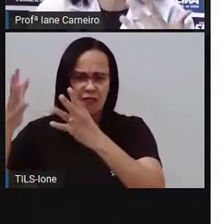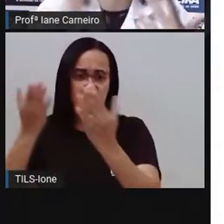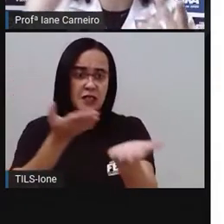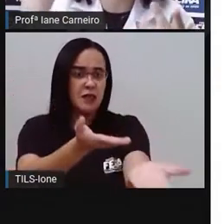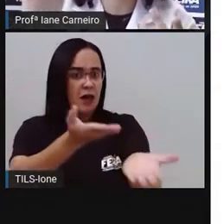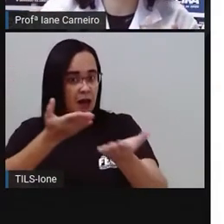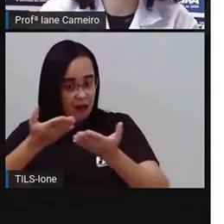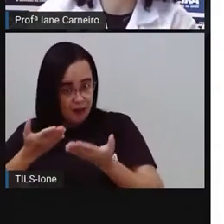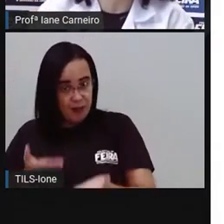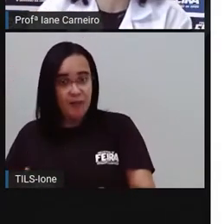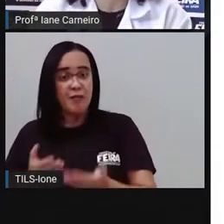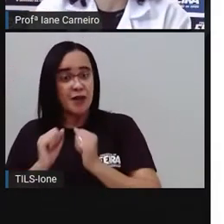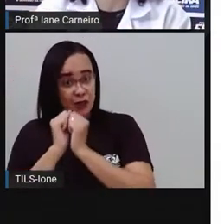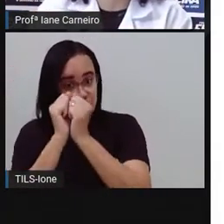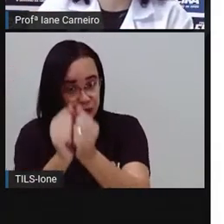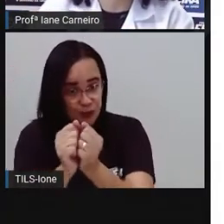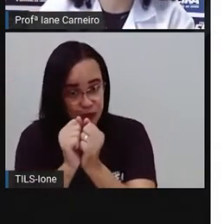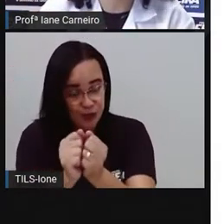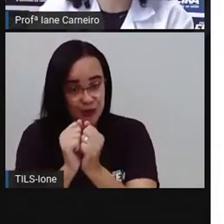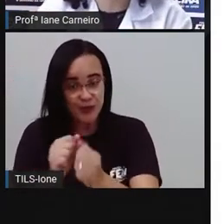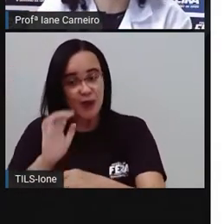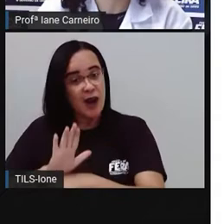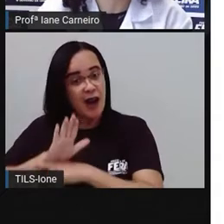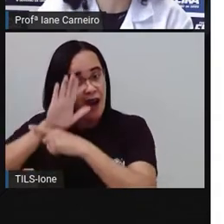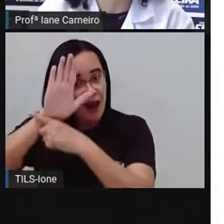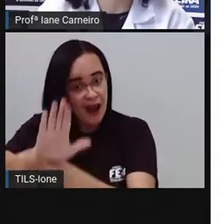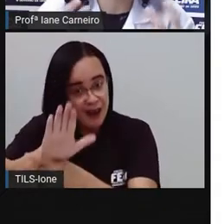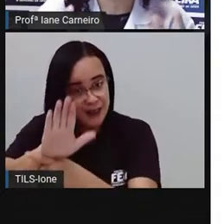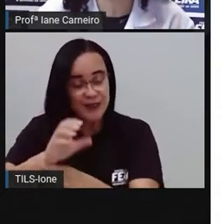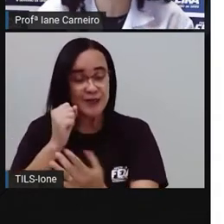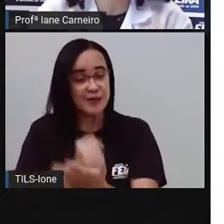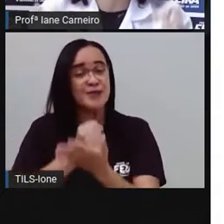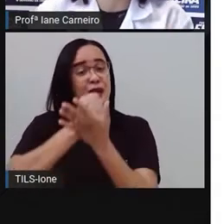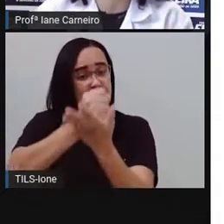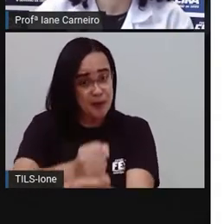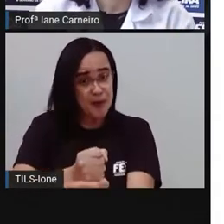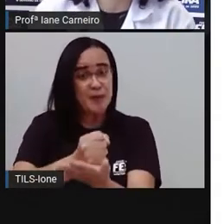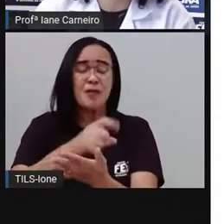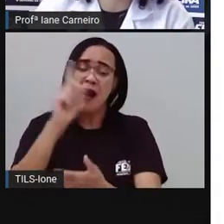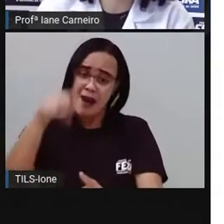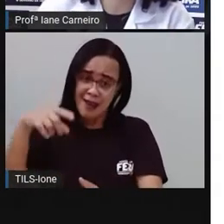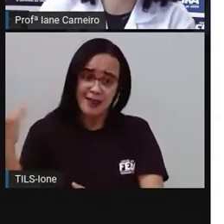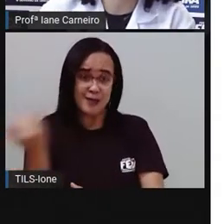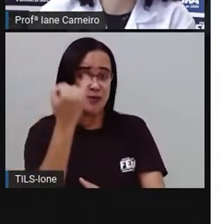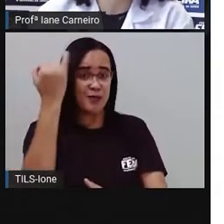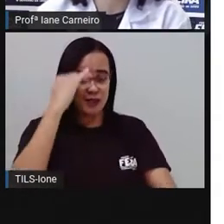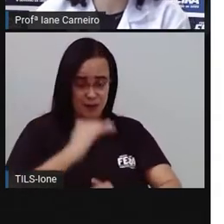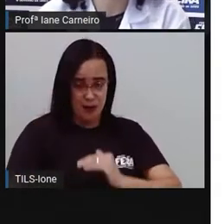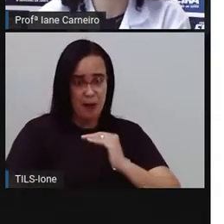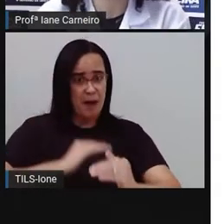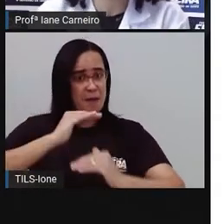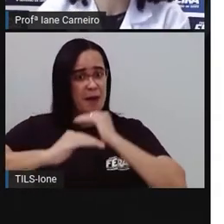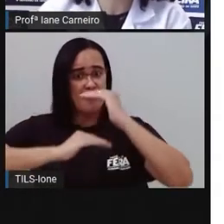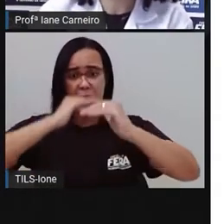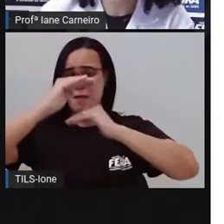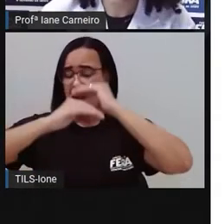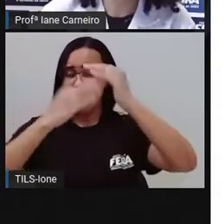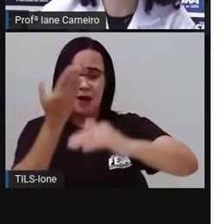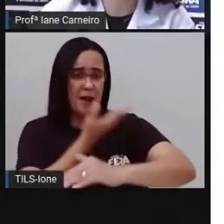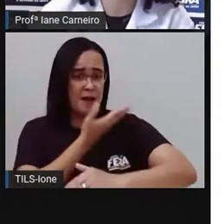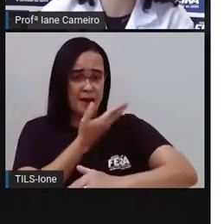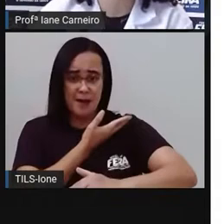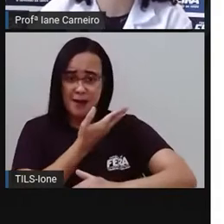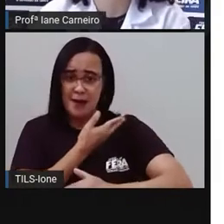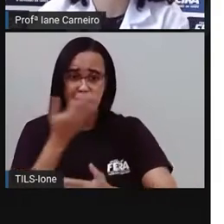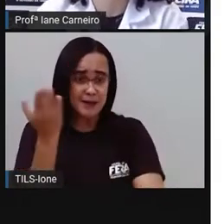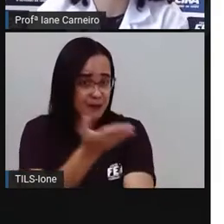ajuda, o outro vizinho tá ali pra dar esse apoio, né? Então, é importante a gente ter... Construir essa relação de amizade com os